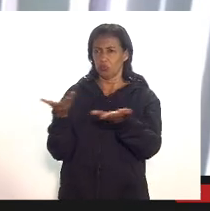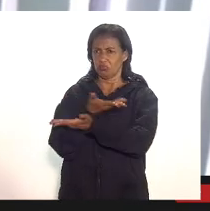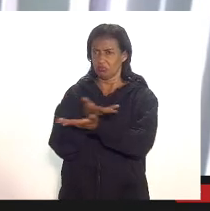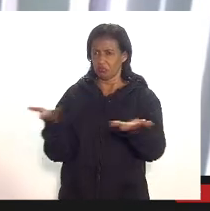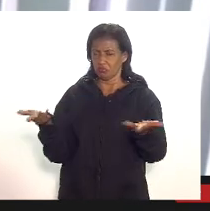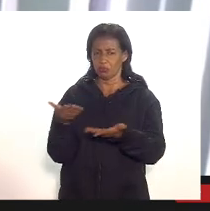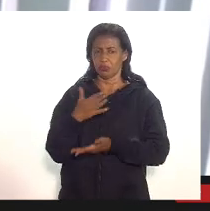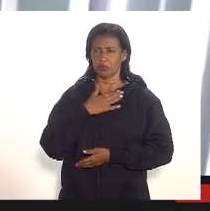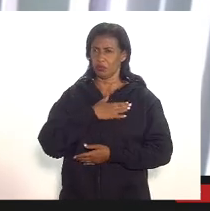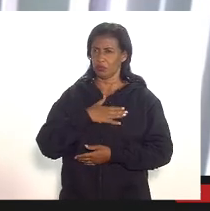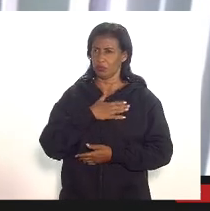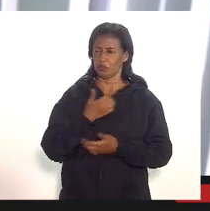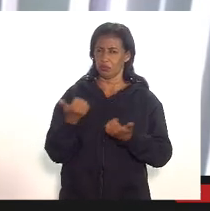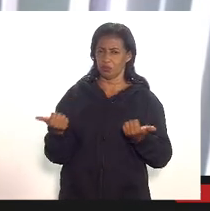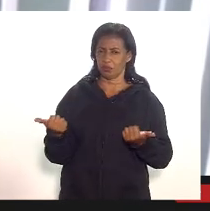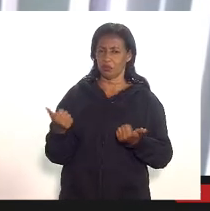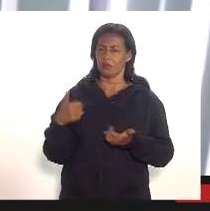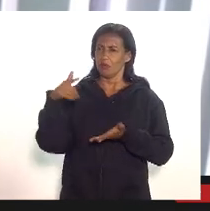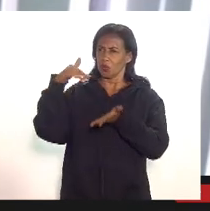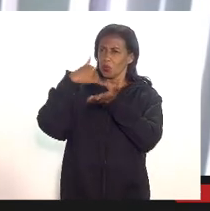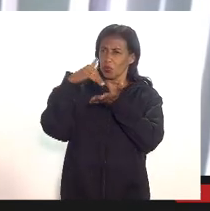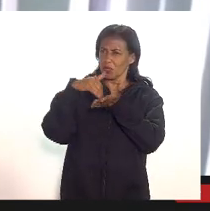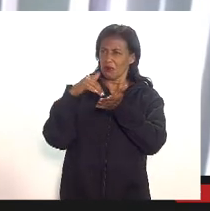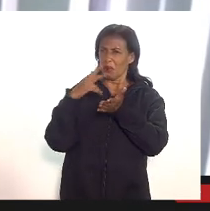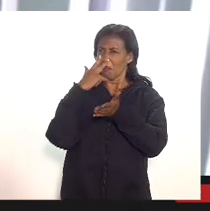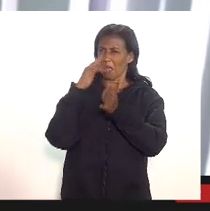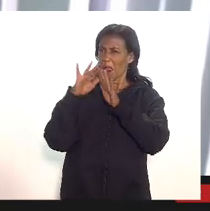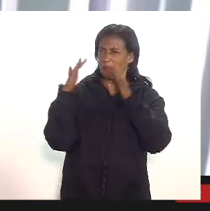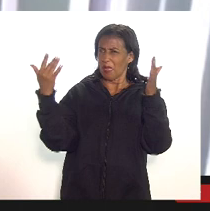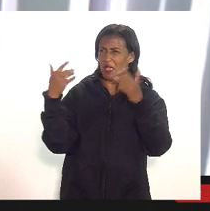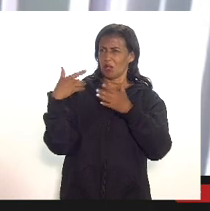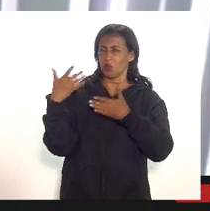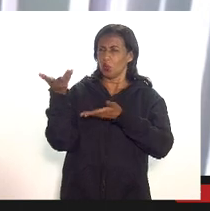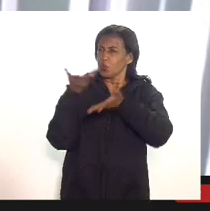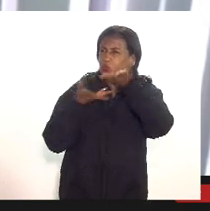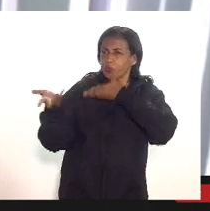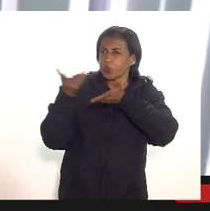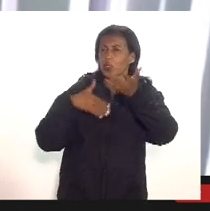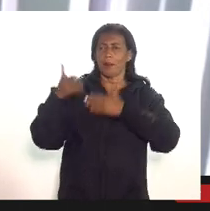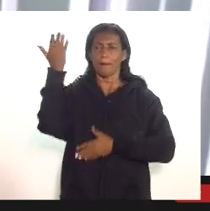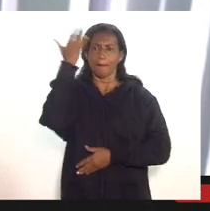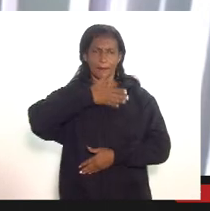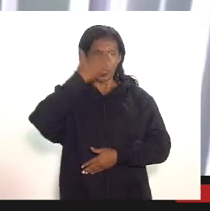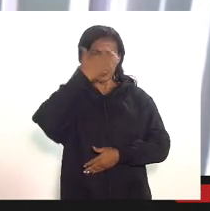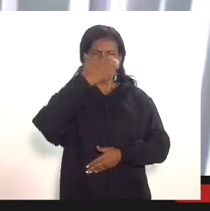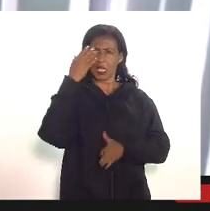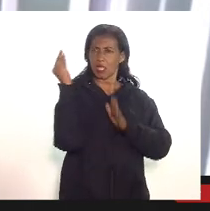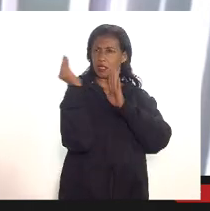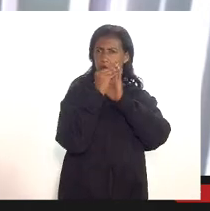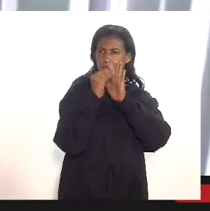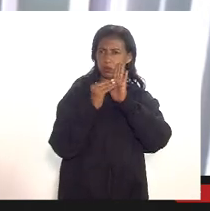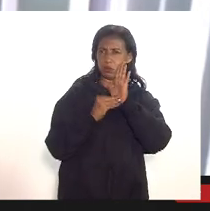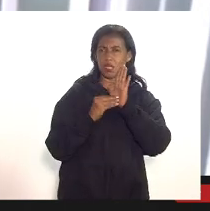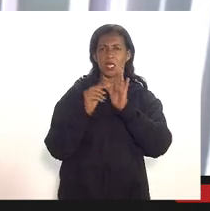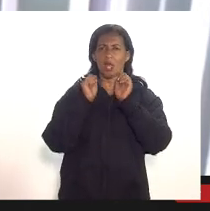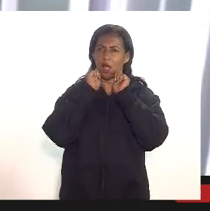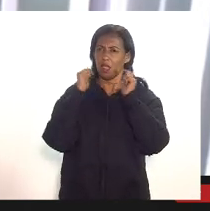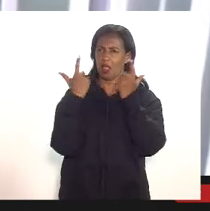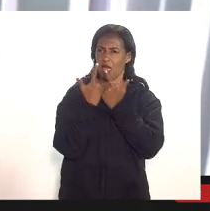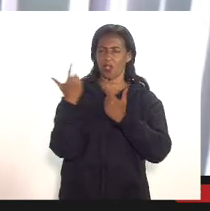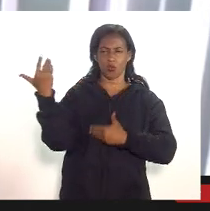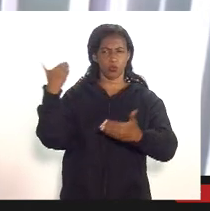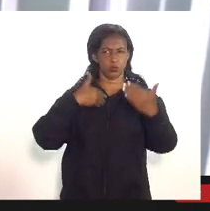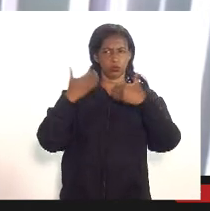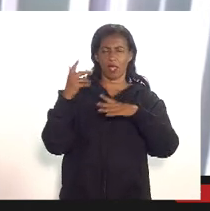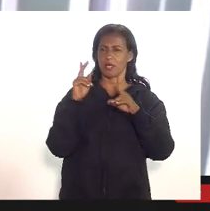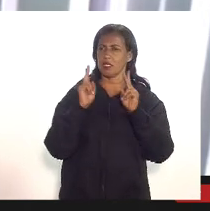Guilherme é um secretário muito aberto ao diálogo com muita presença nas agendas da Assembleia Legislativa e